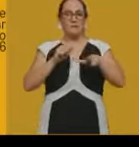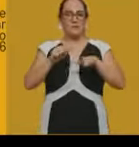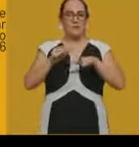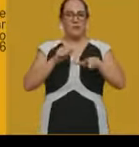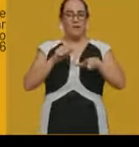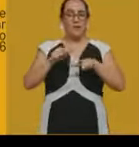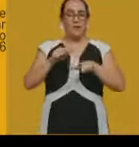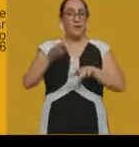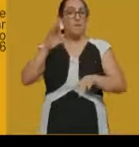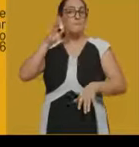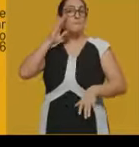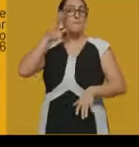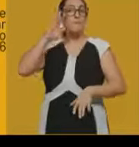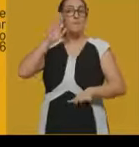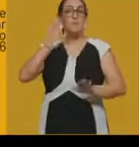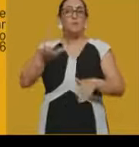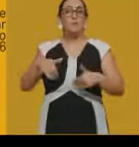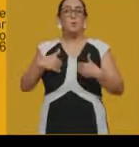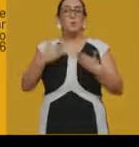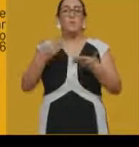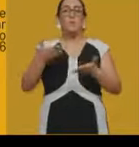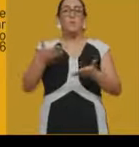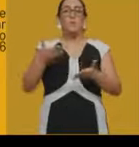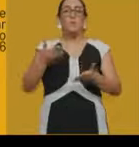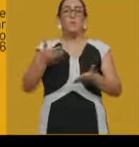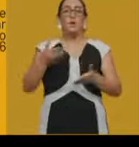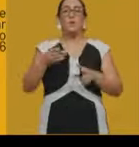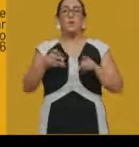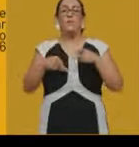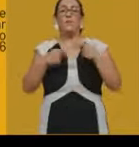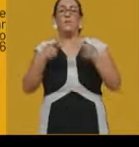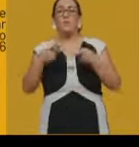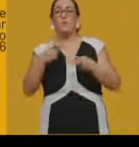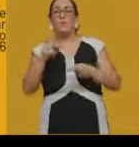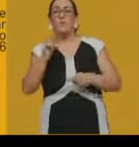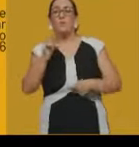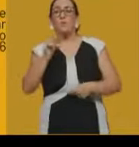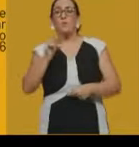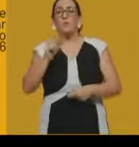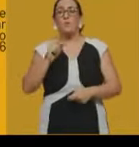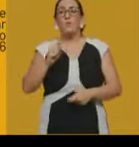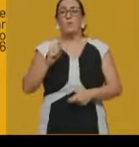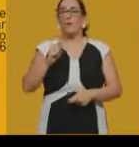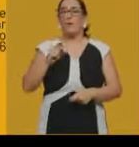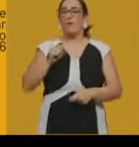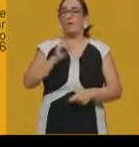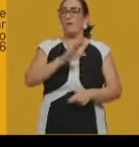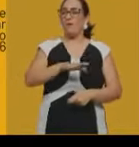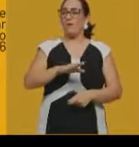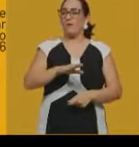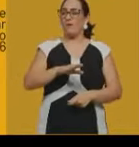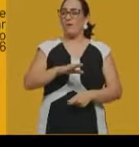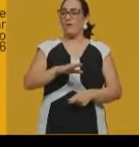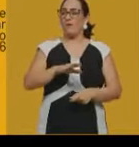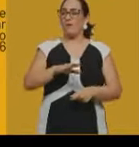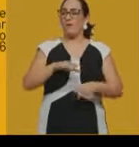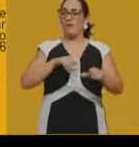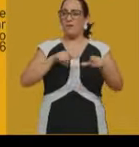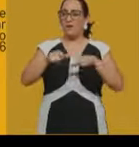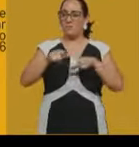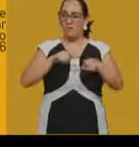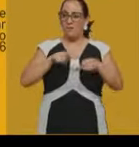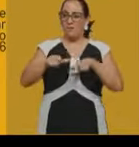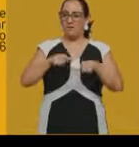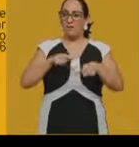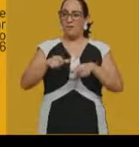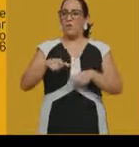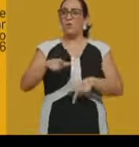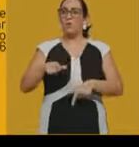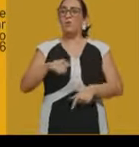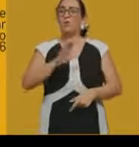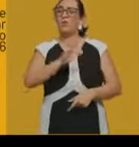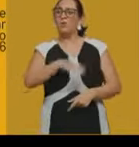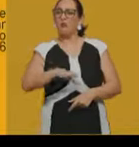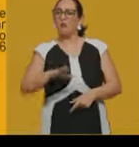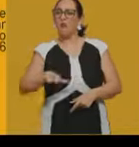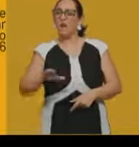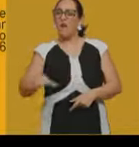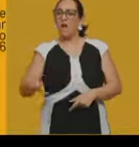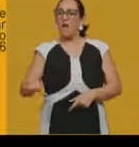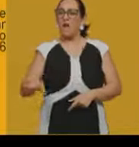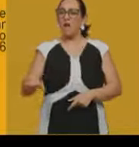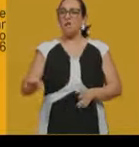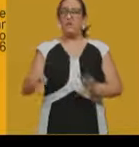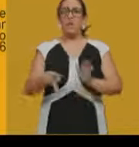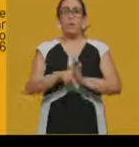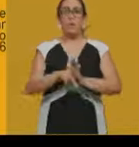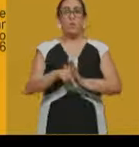trata do trabalho dos menores de 12 anos, mas que não avança muito. Perdão, os menores de 16 anos, né? Crianças de 12 a